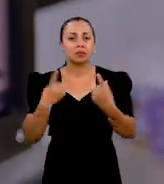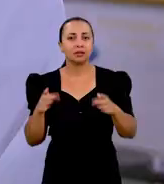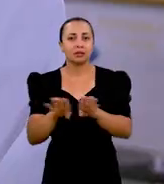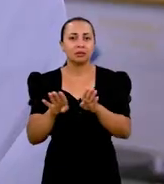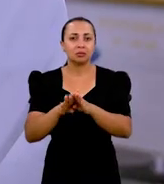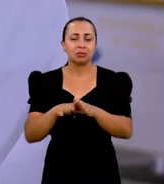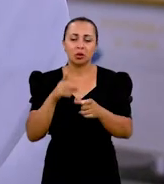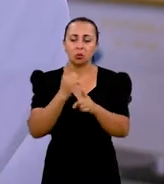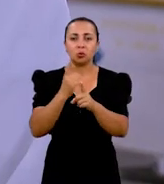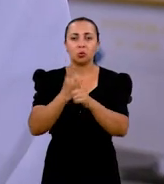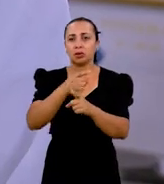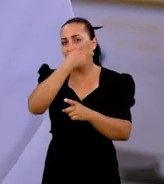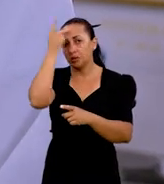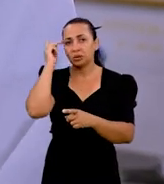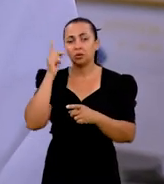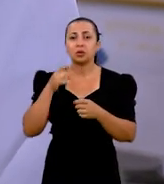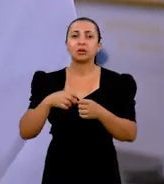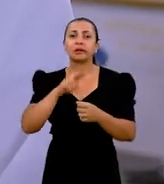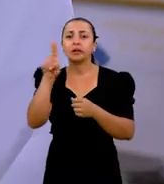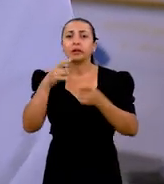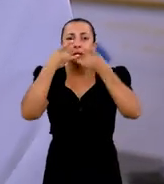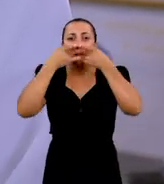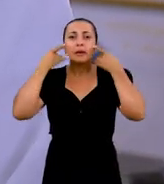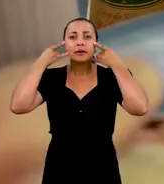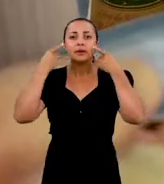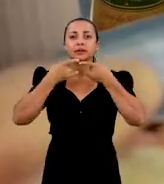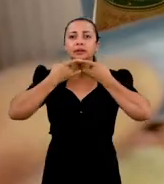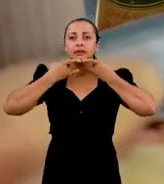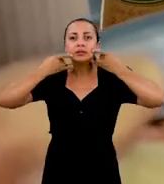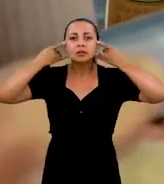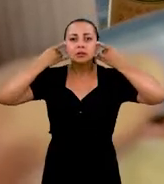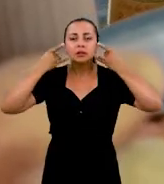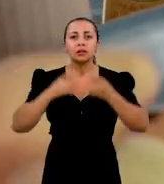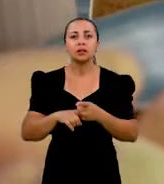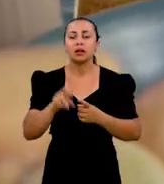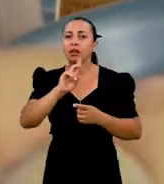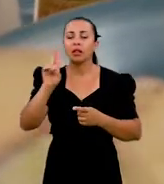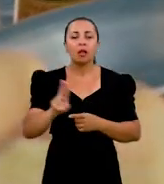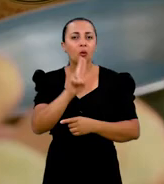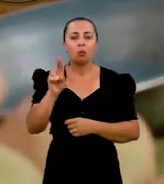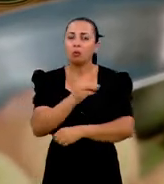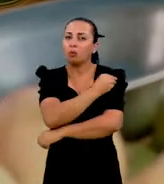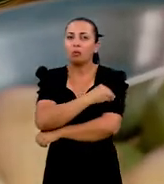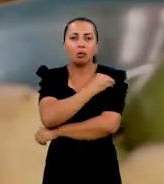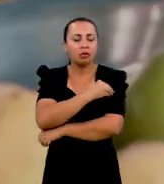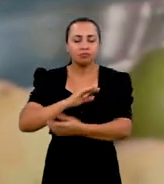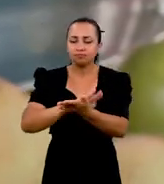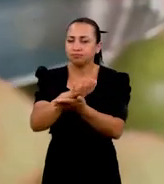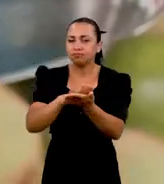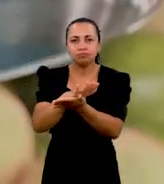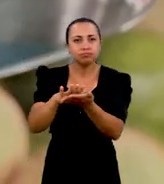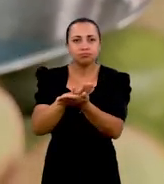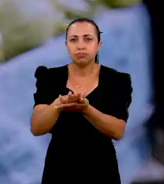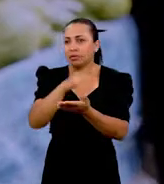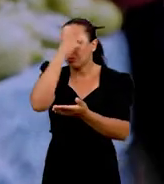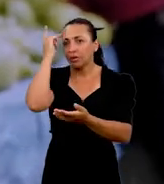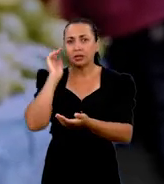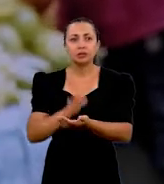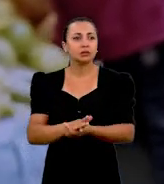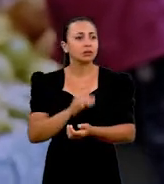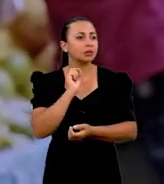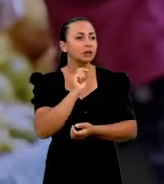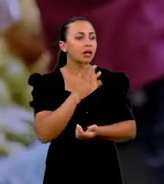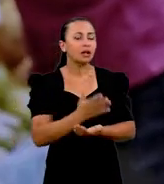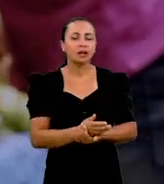também a gente encontra pessoas que usam a máscara no queixo, pessoas que não usam o álcool, o álcool em gel corretamente,